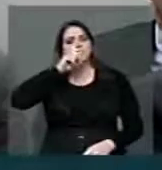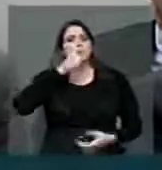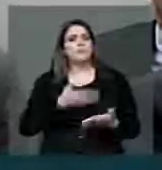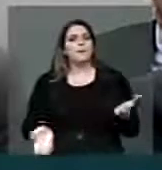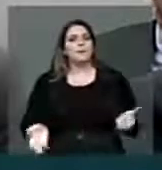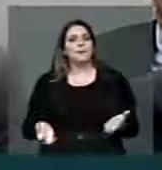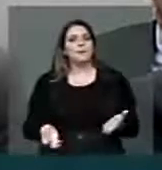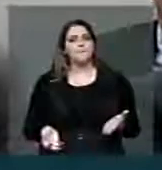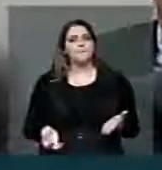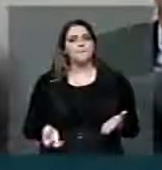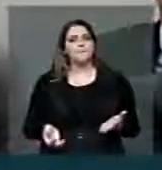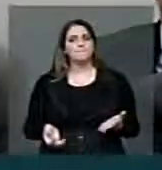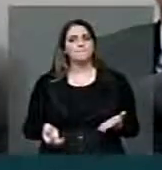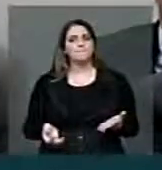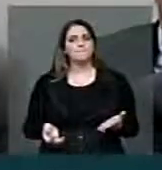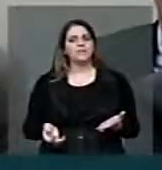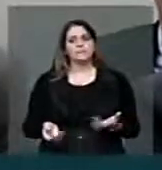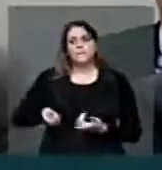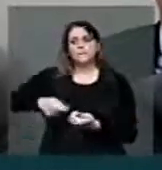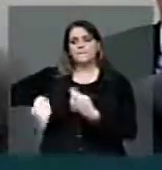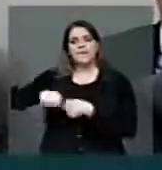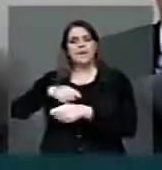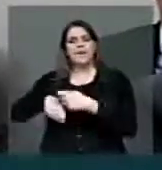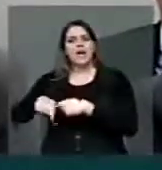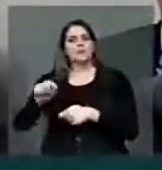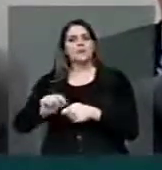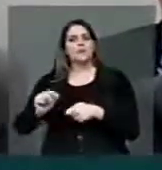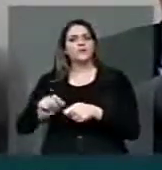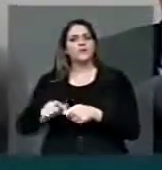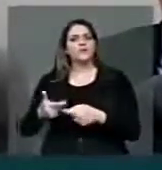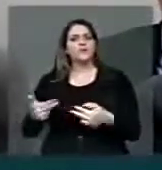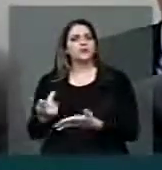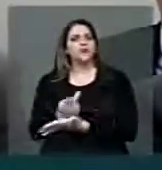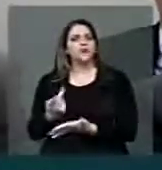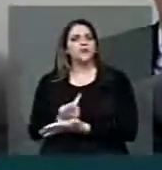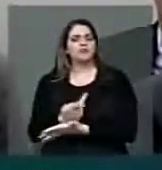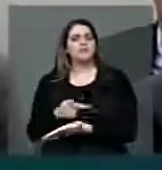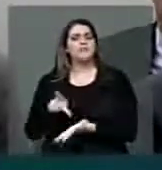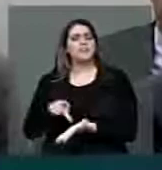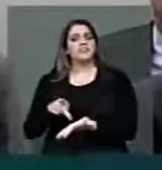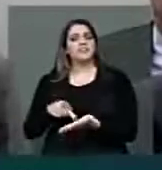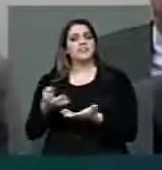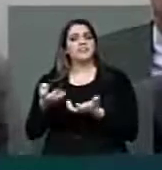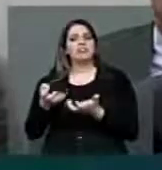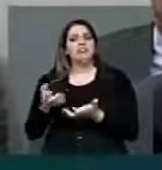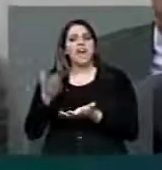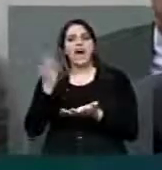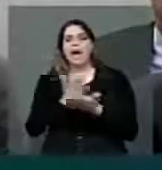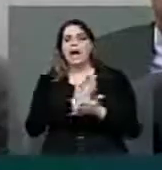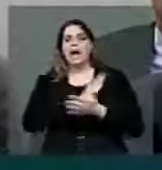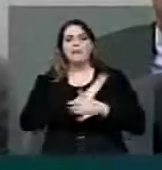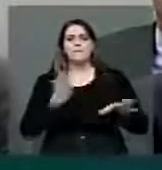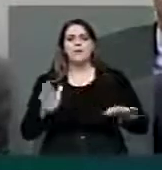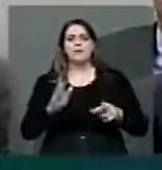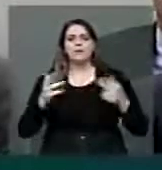E vem sendo ameaçada por práticas do mercado, que de fato querem acabar com neutralidade da rede.